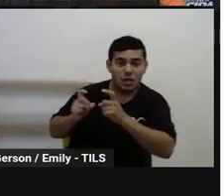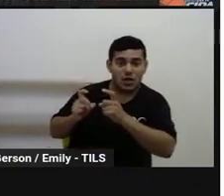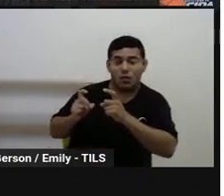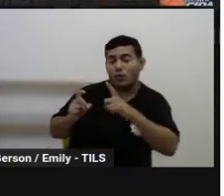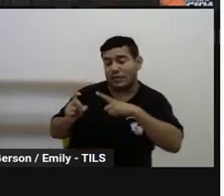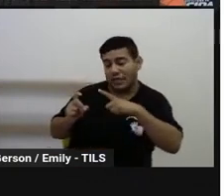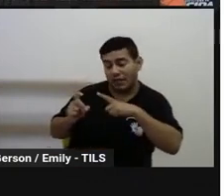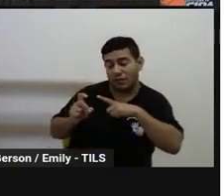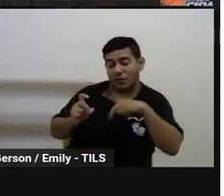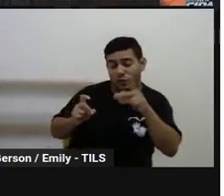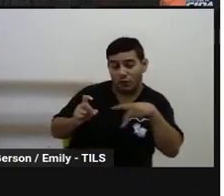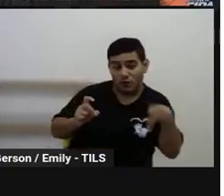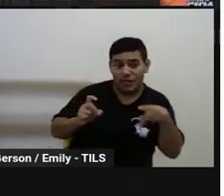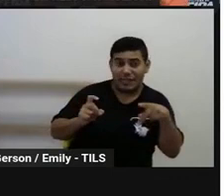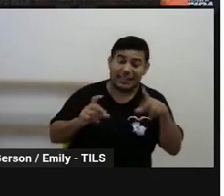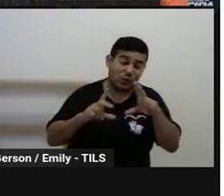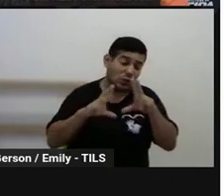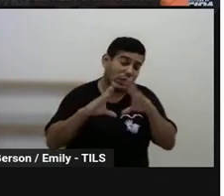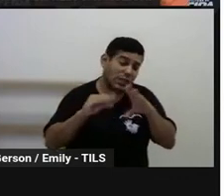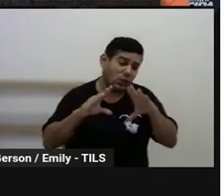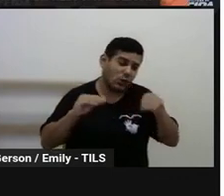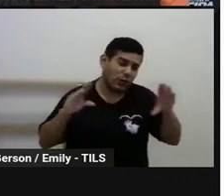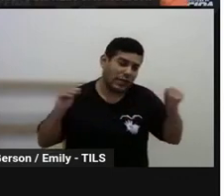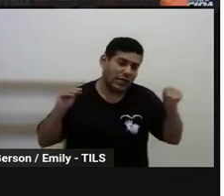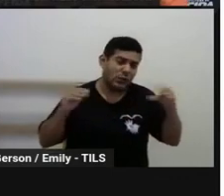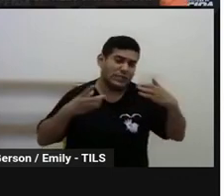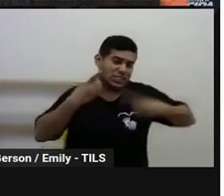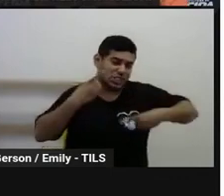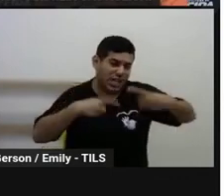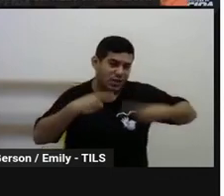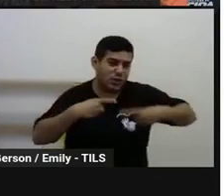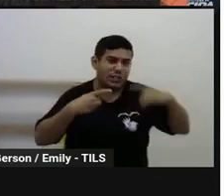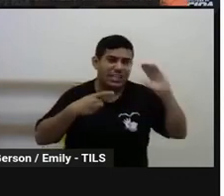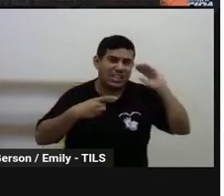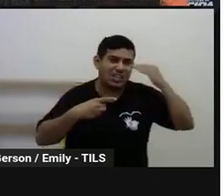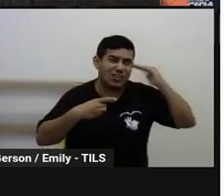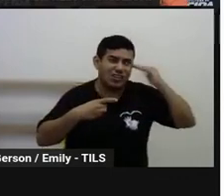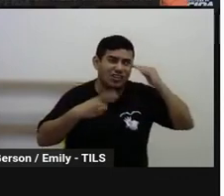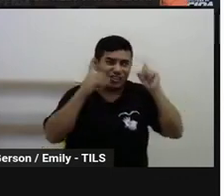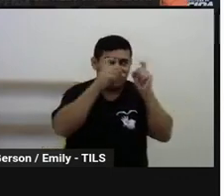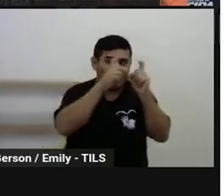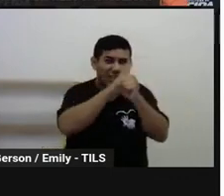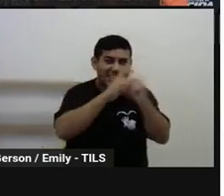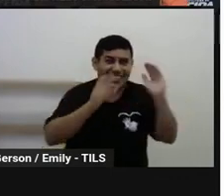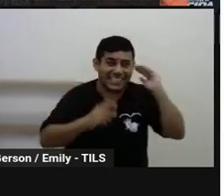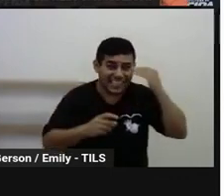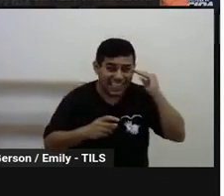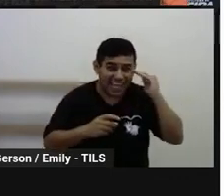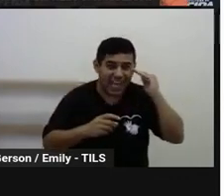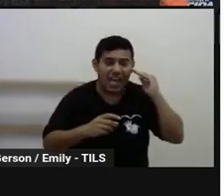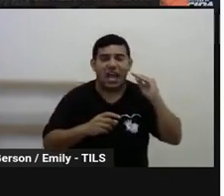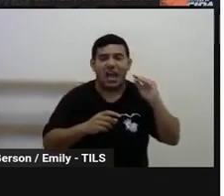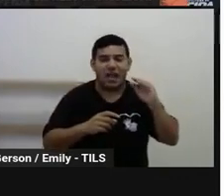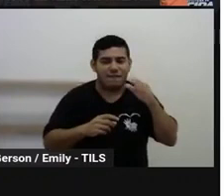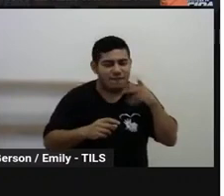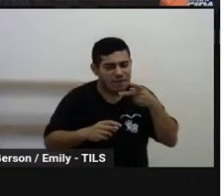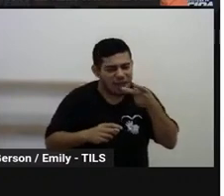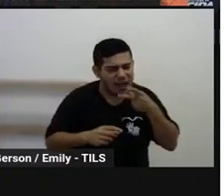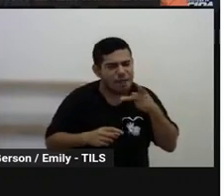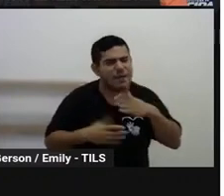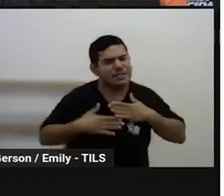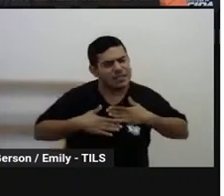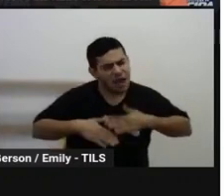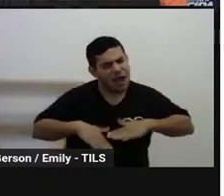sido tranquilo esse diálogo e quando há alguma dificuldade de entendimento há esse processo, né, de falar um pouco mais devagar,